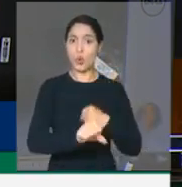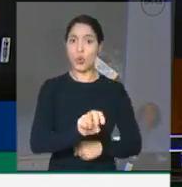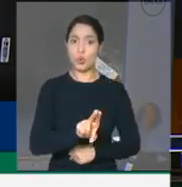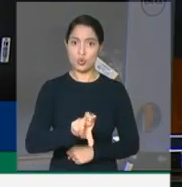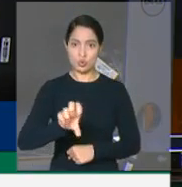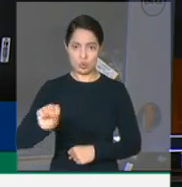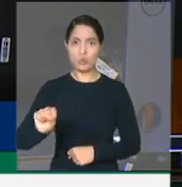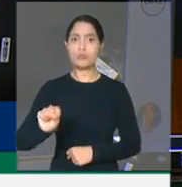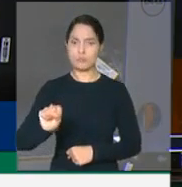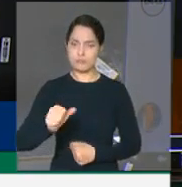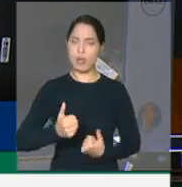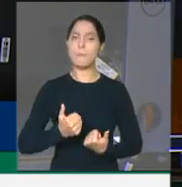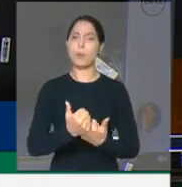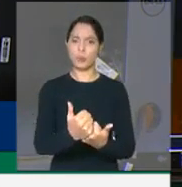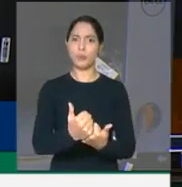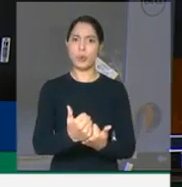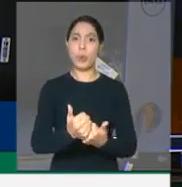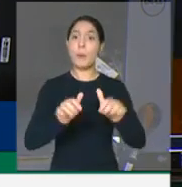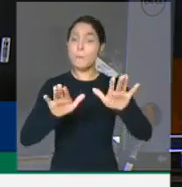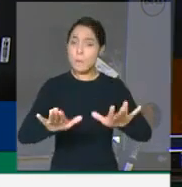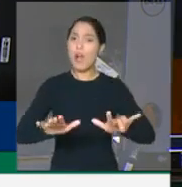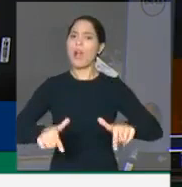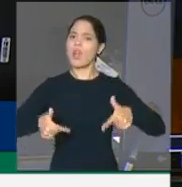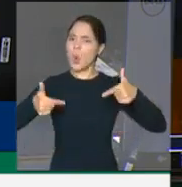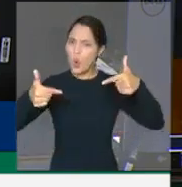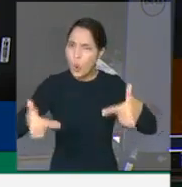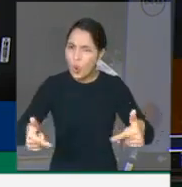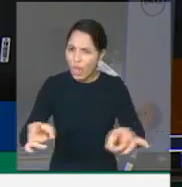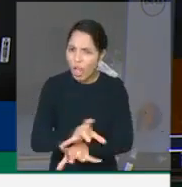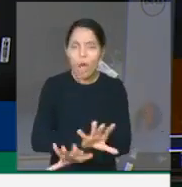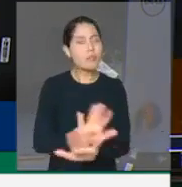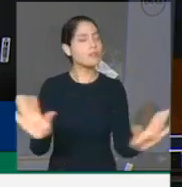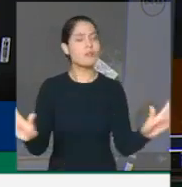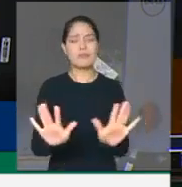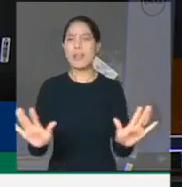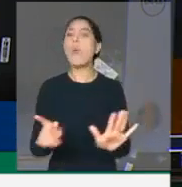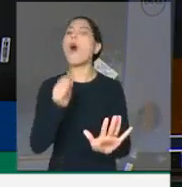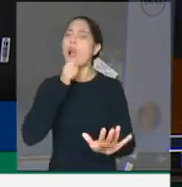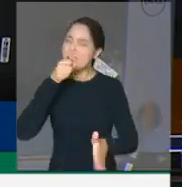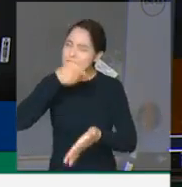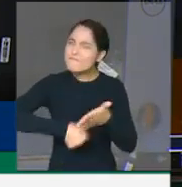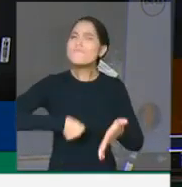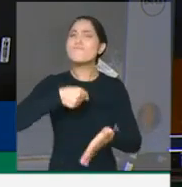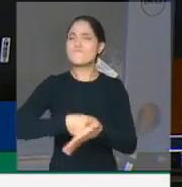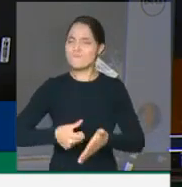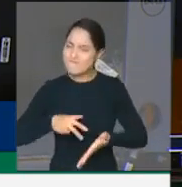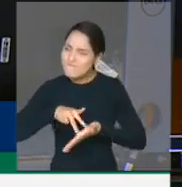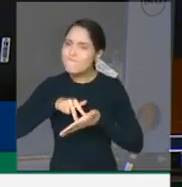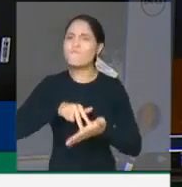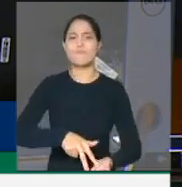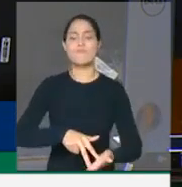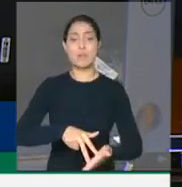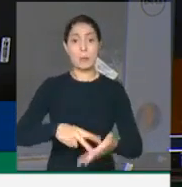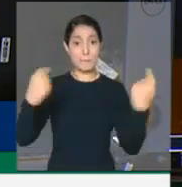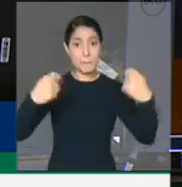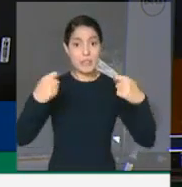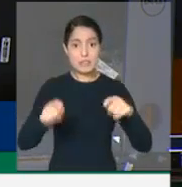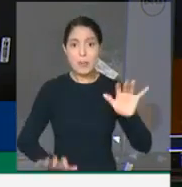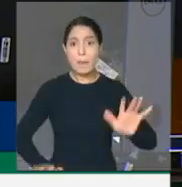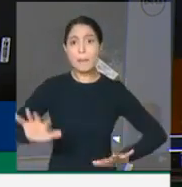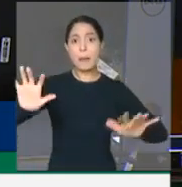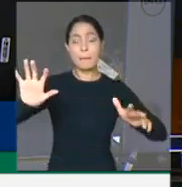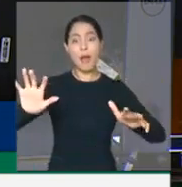Saúde, o SUS. Mas esta luta está longe de terminar. Mantenho diálogos institucionais permanentes com o